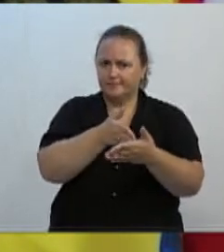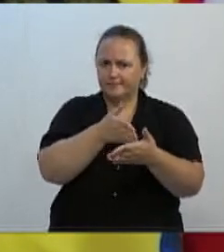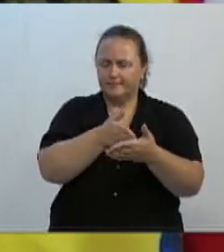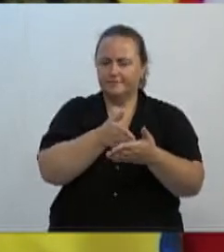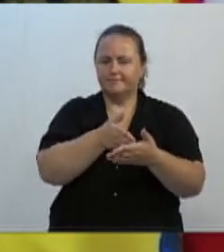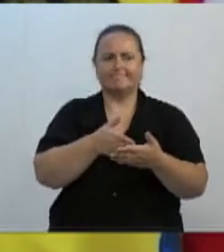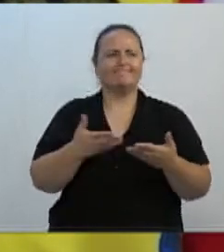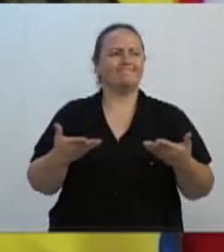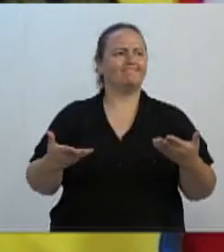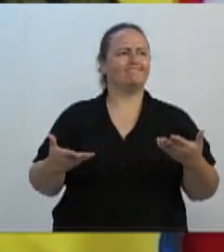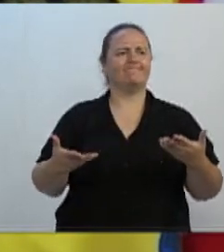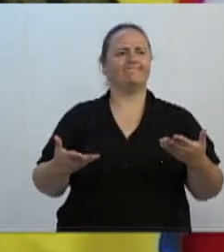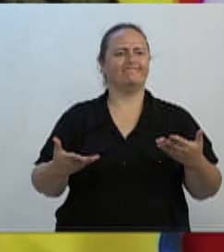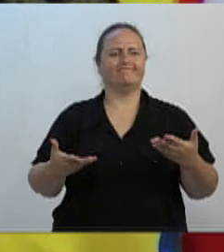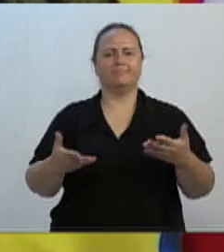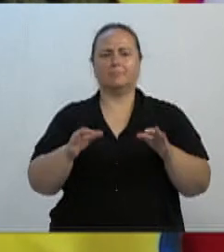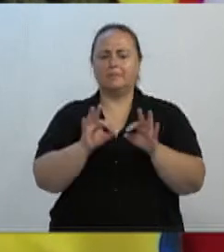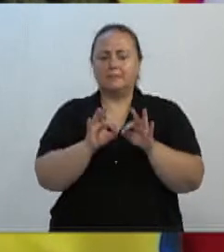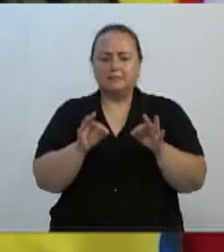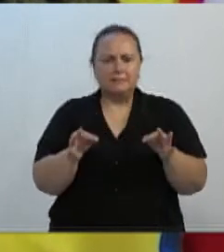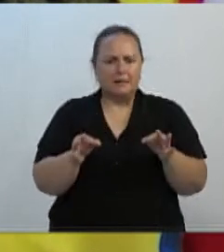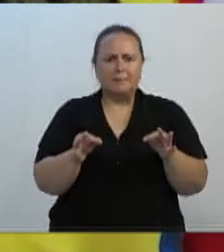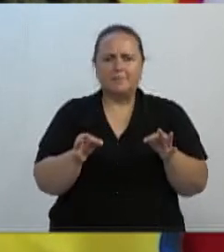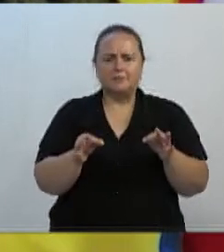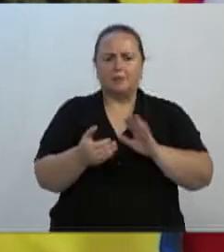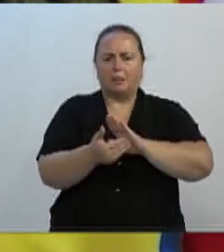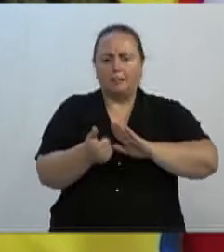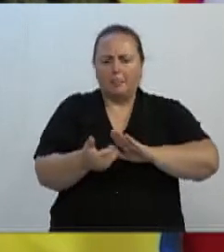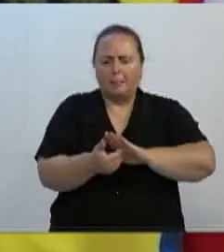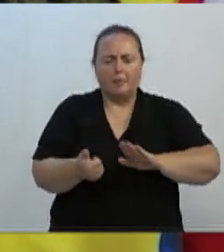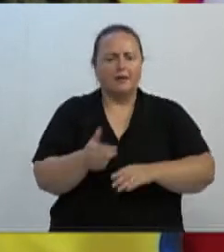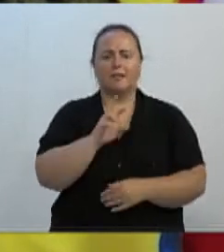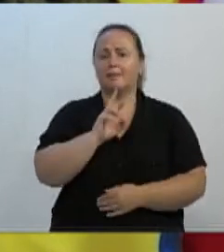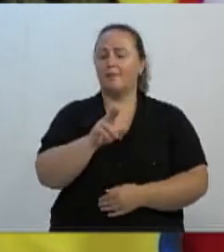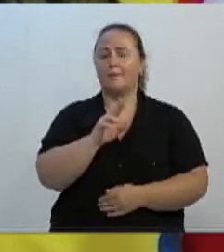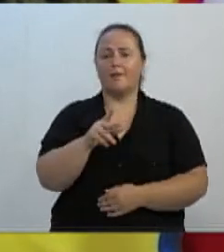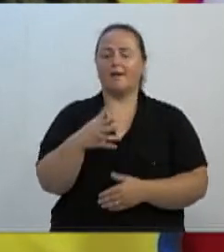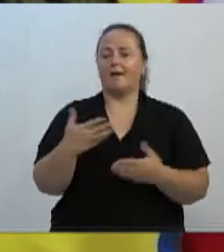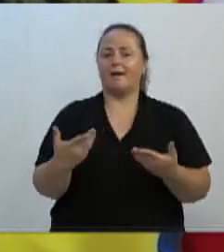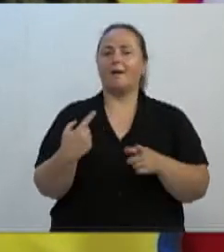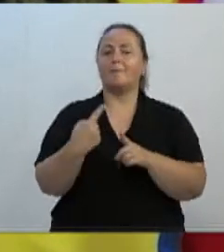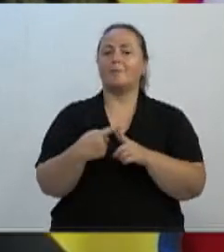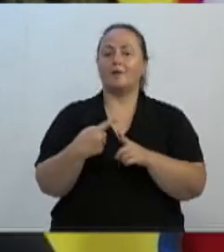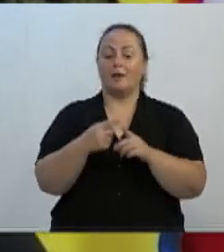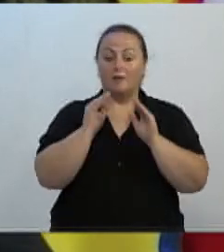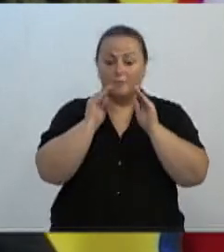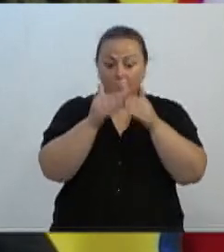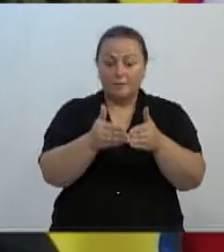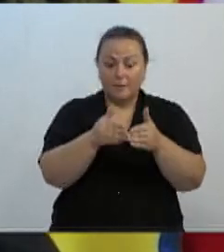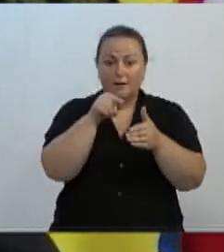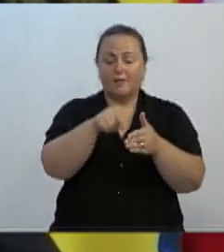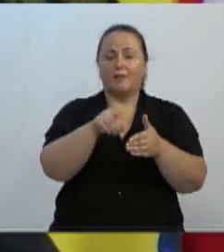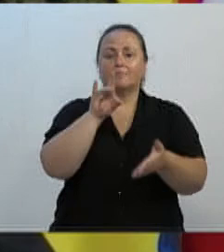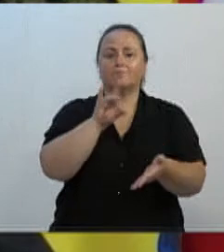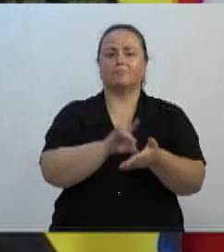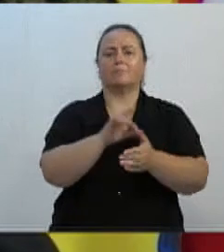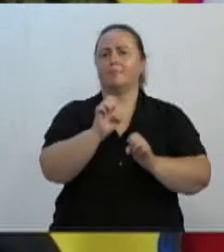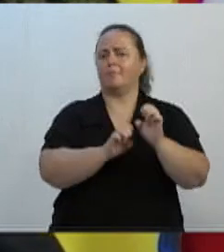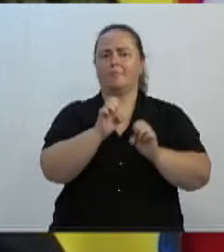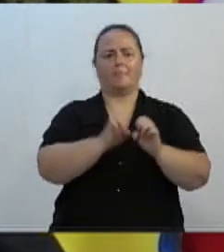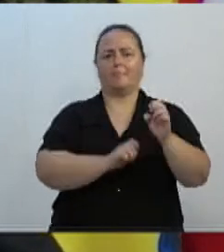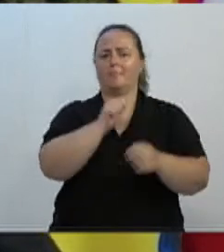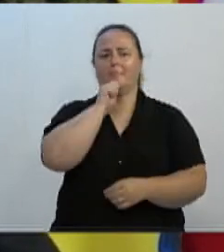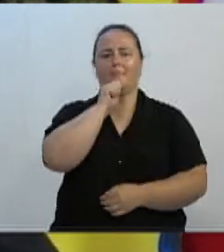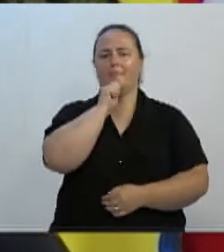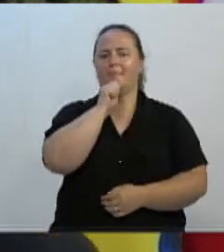descaracteriza como sociedade simples, se o seu objeto não for empresarial. Então, vejam, senhores,